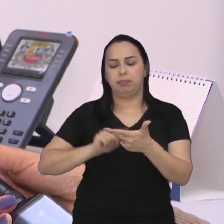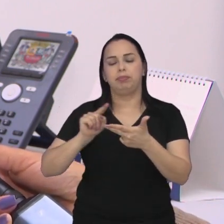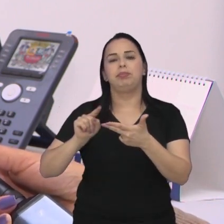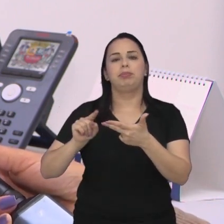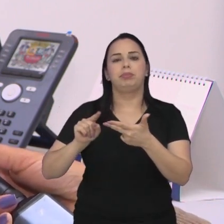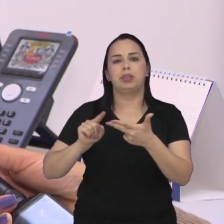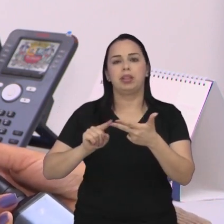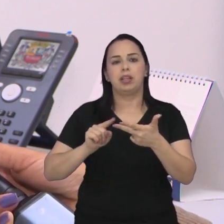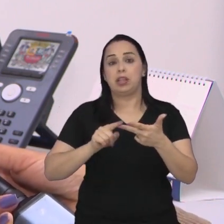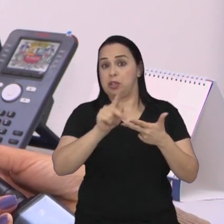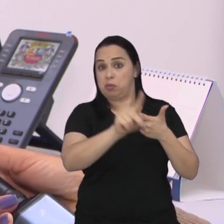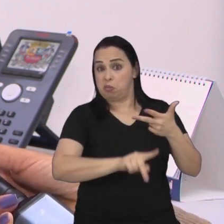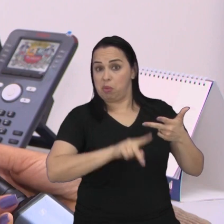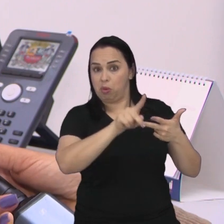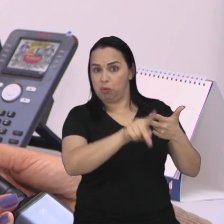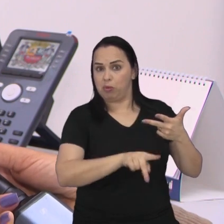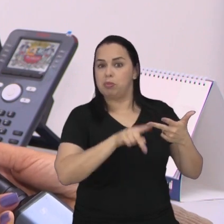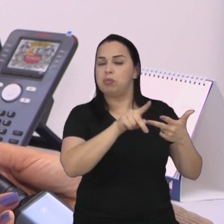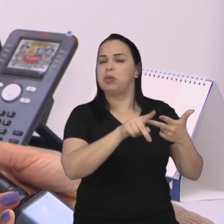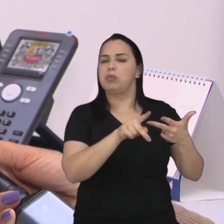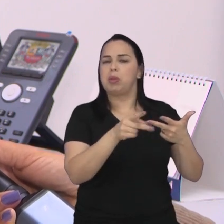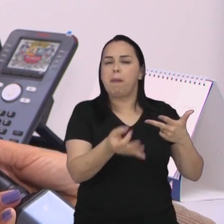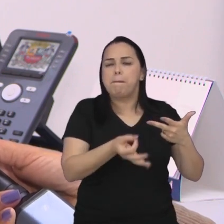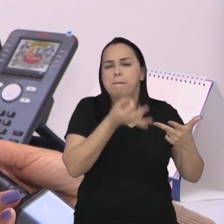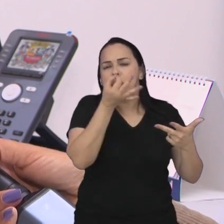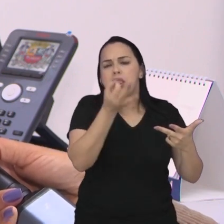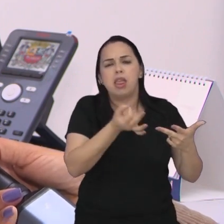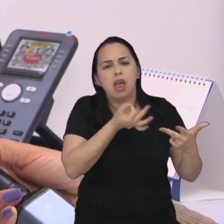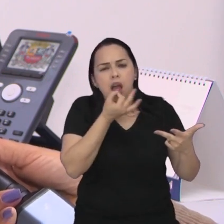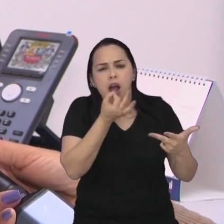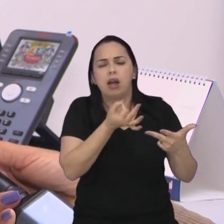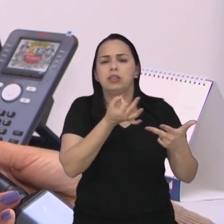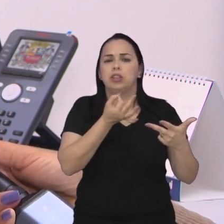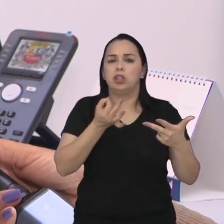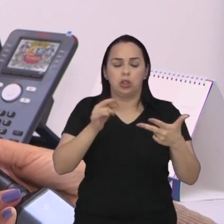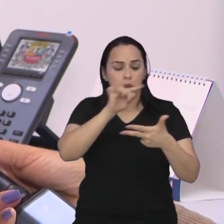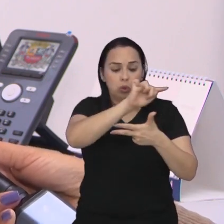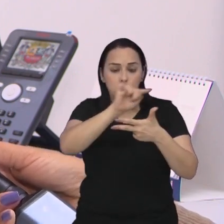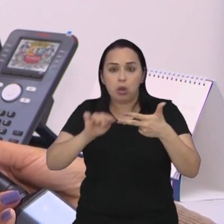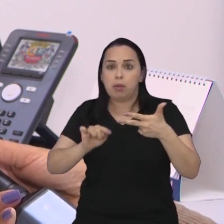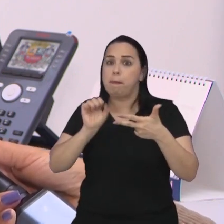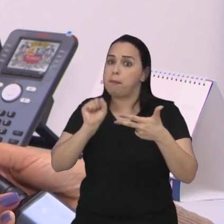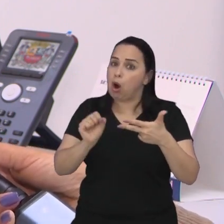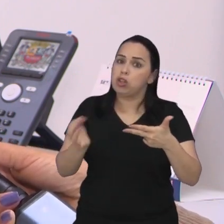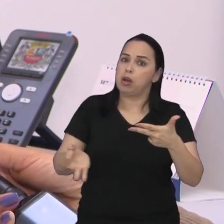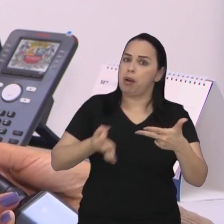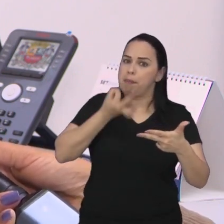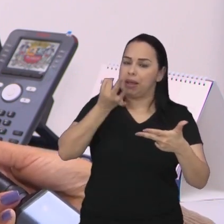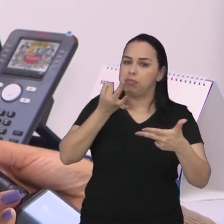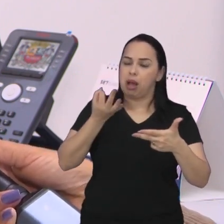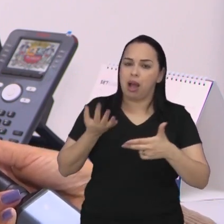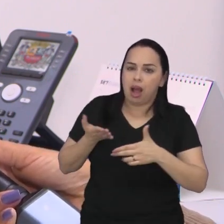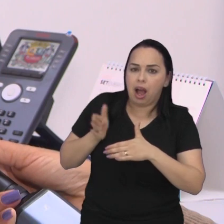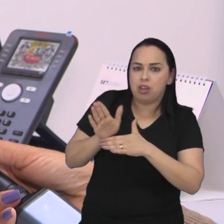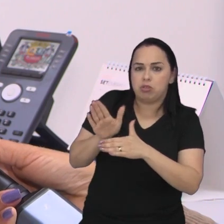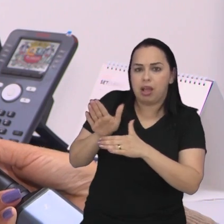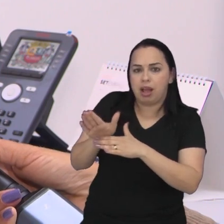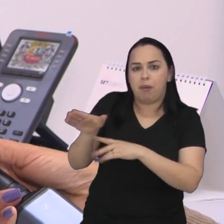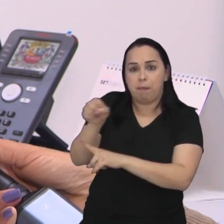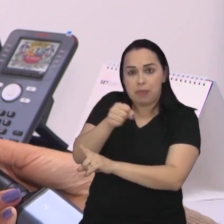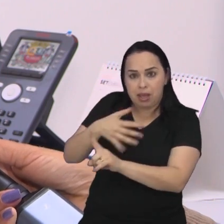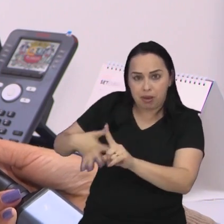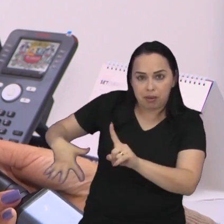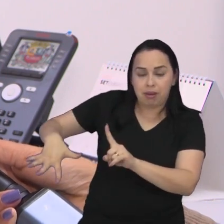do Legislativo e dos moradores da cidade, da população, da comunidade, todos podendo opinar